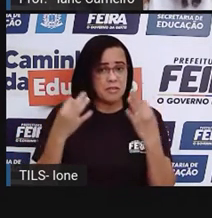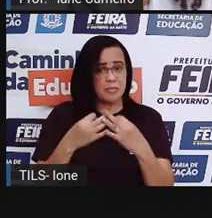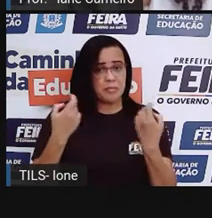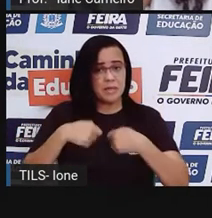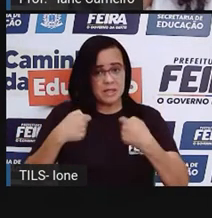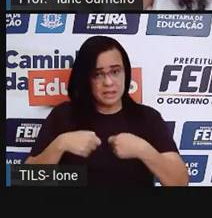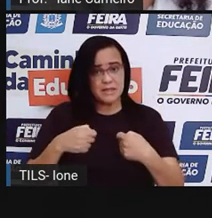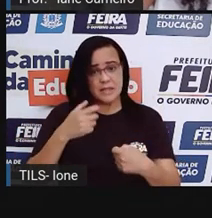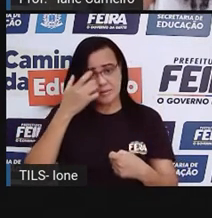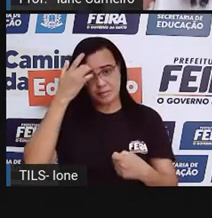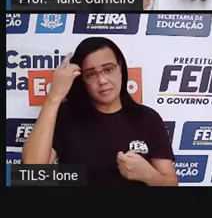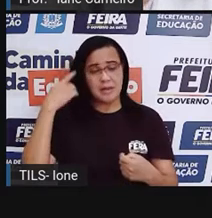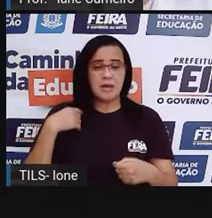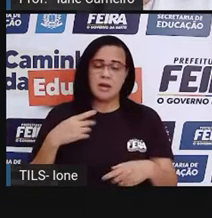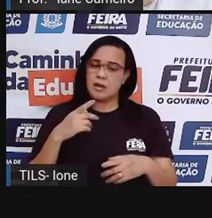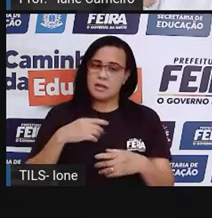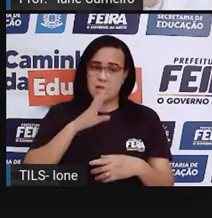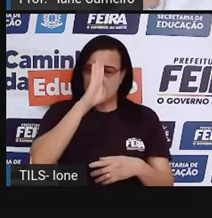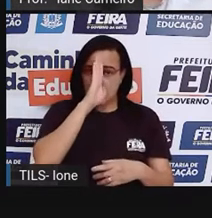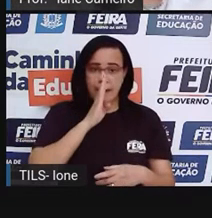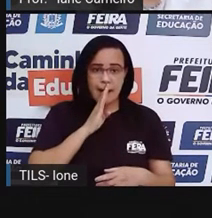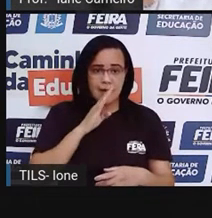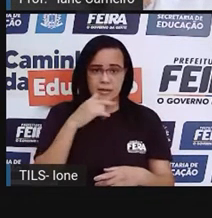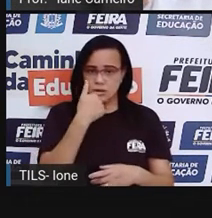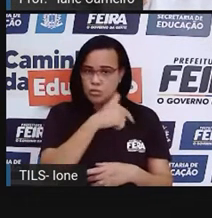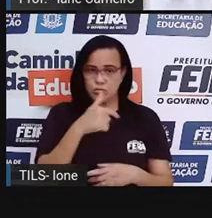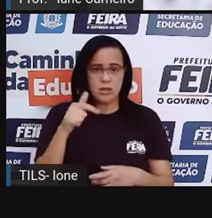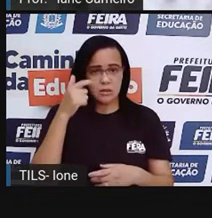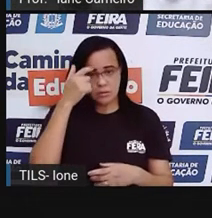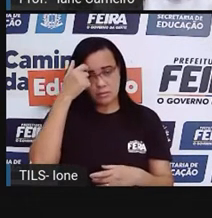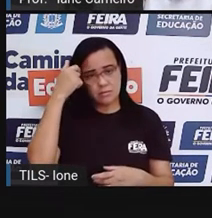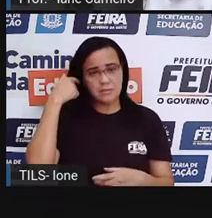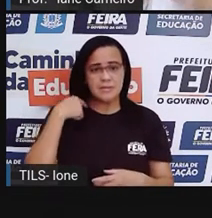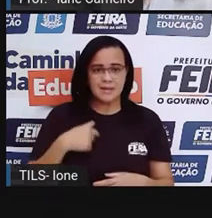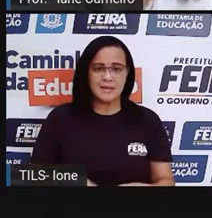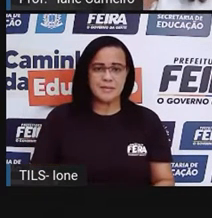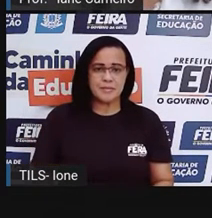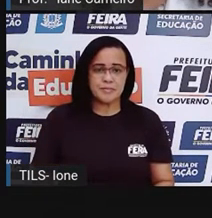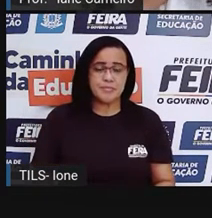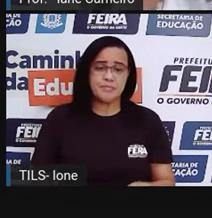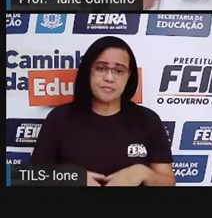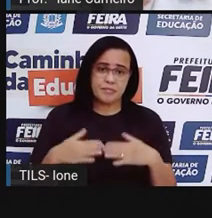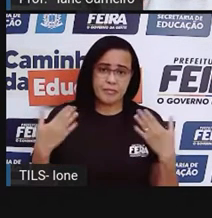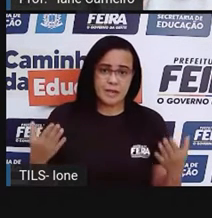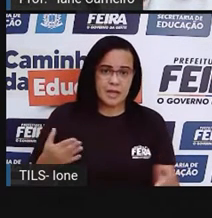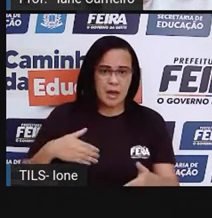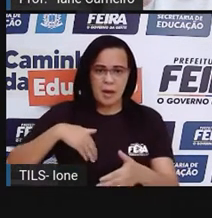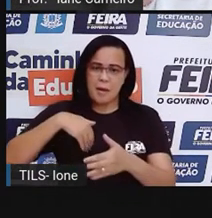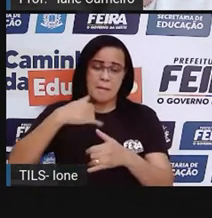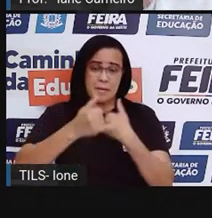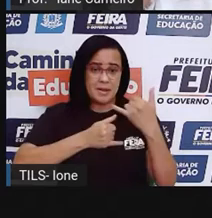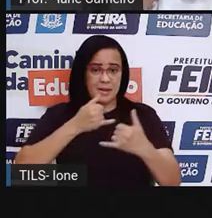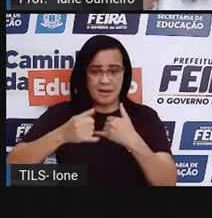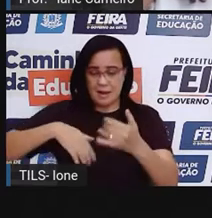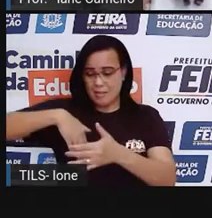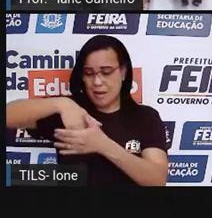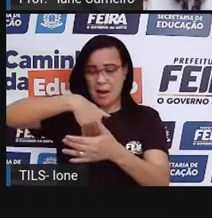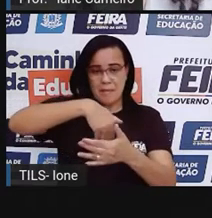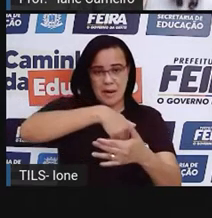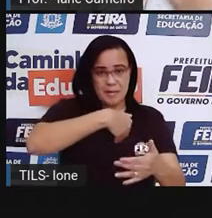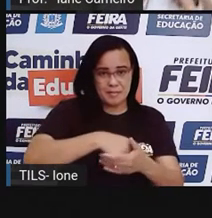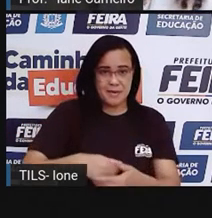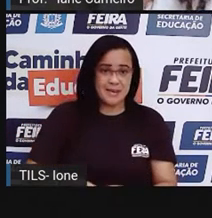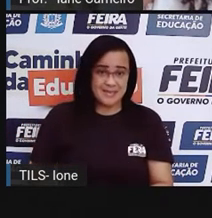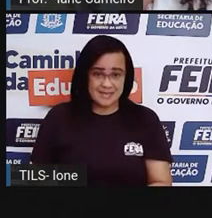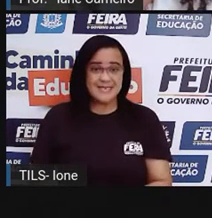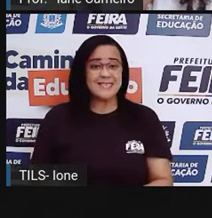ofertado pra essa criança. Poder, o menino e a menina que queiram, né? Aprender futebol, queiram aprender vôlei, né?